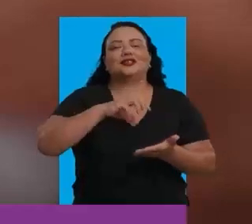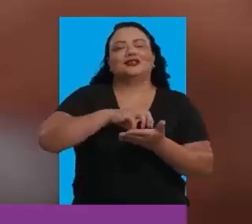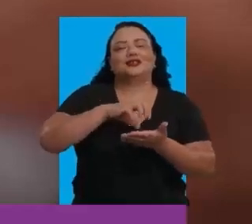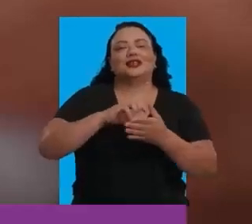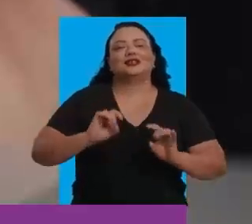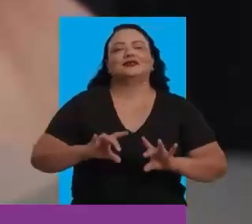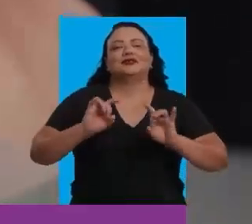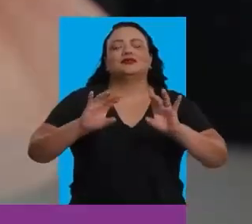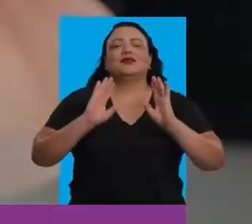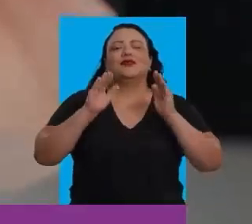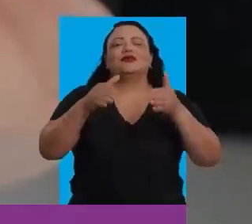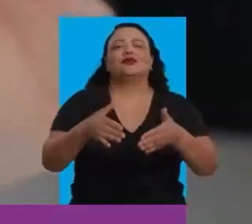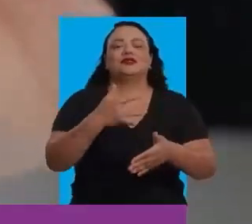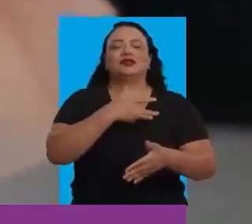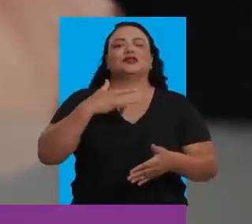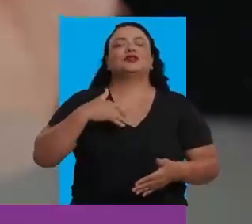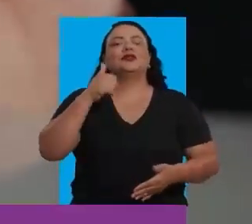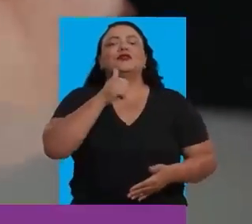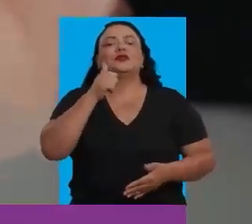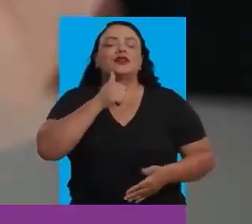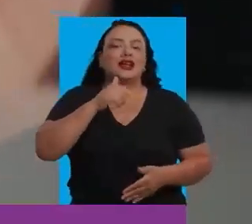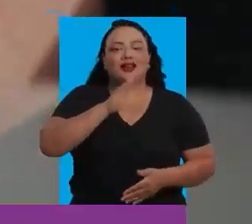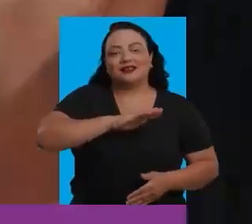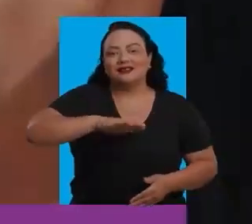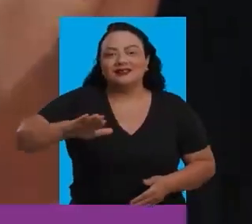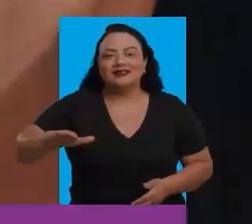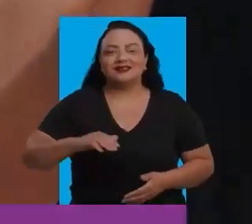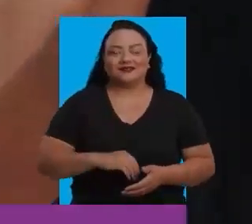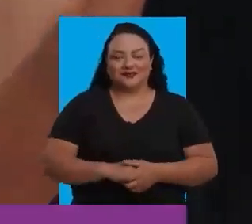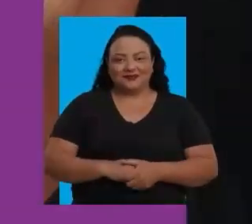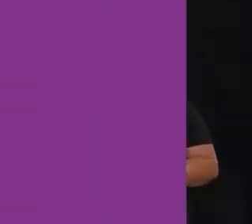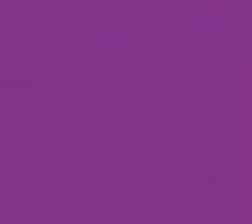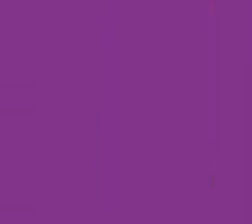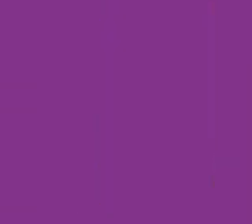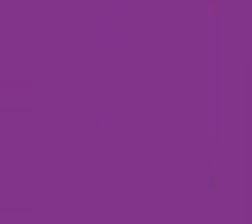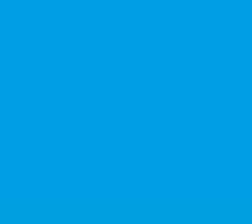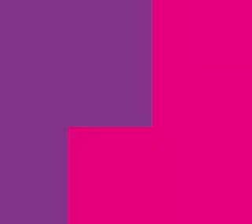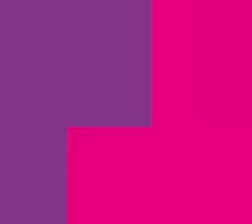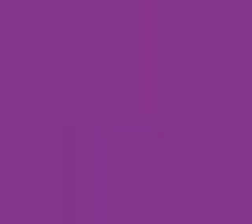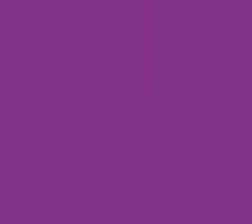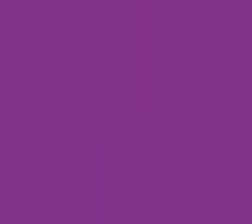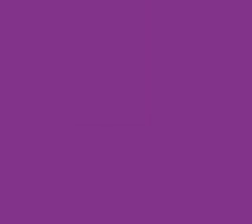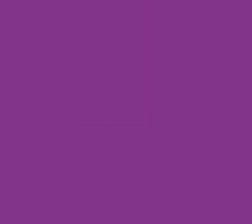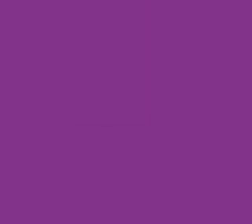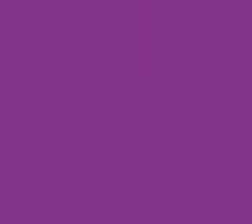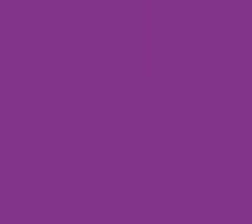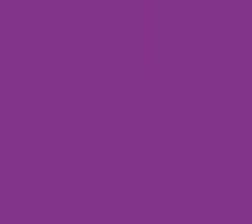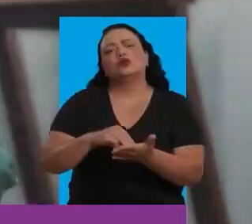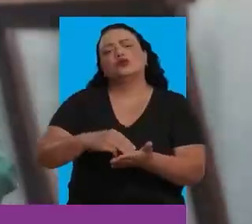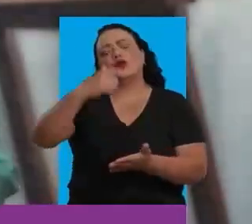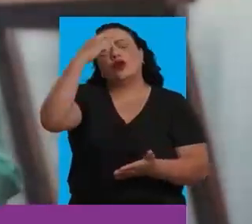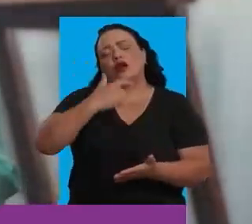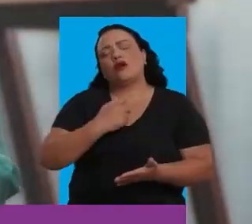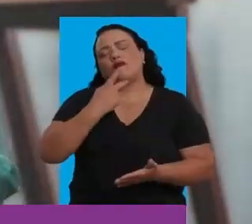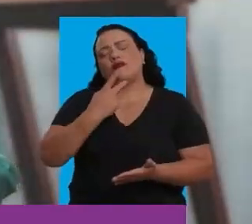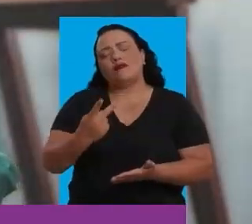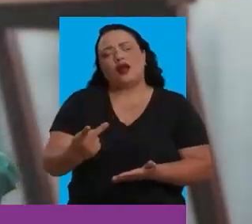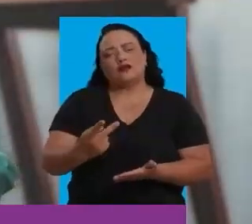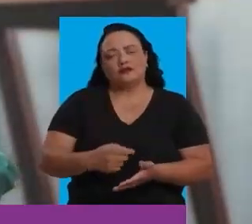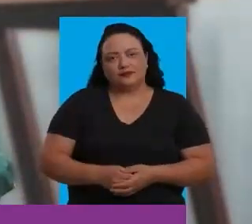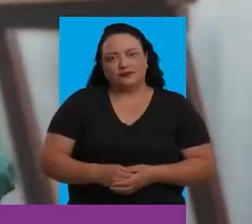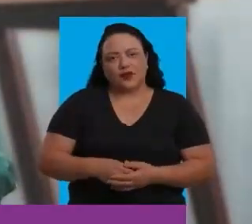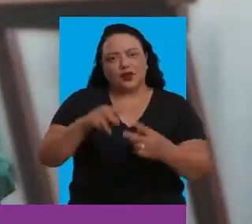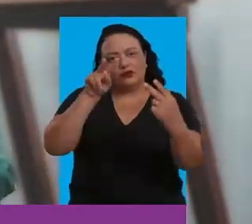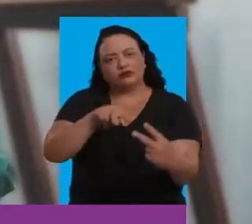Conquista terá um centro especializado voltado para a saúde de mulheres e crianças. O último motivo faço